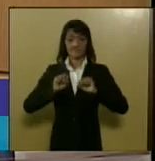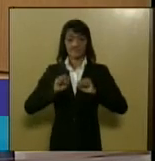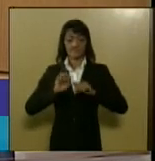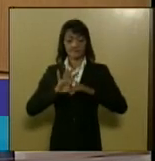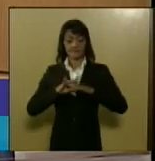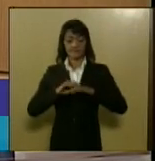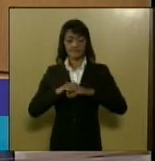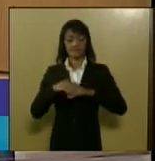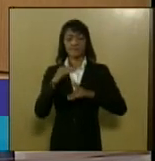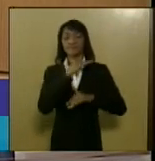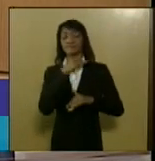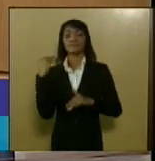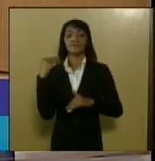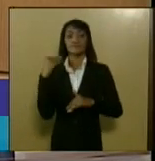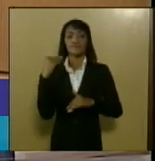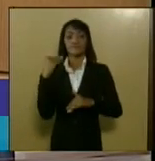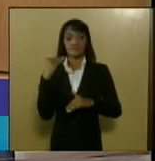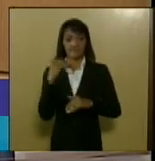mata